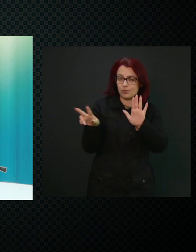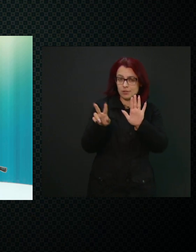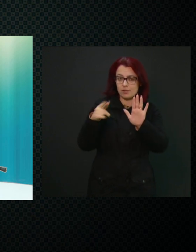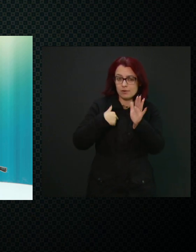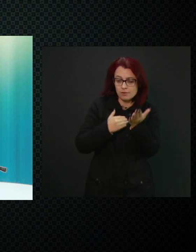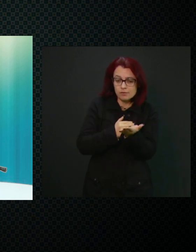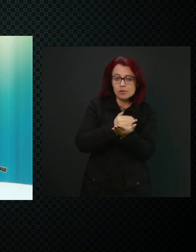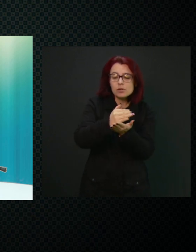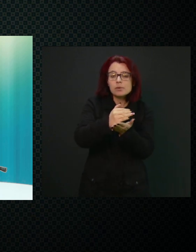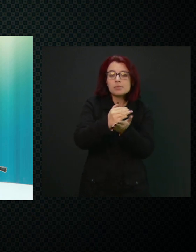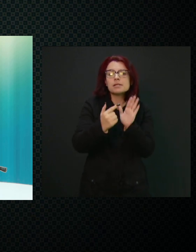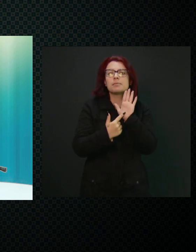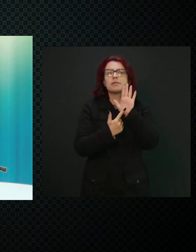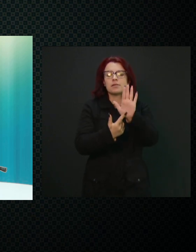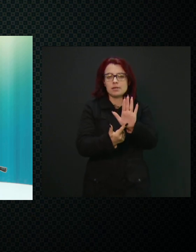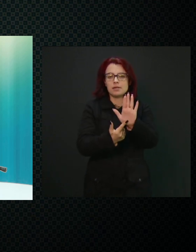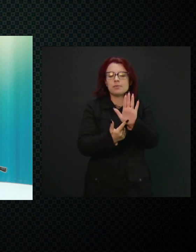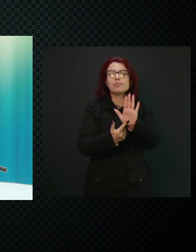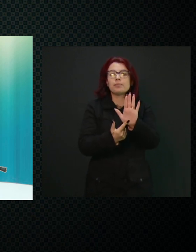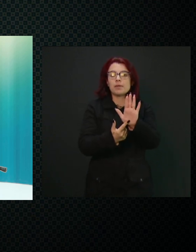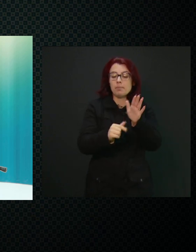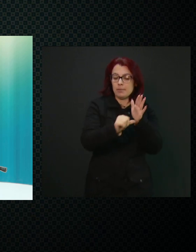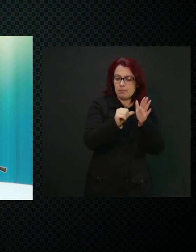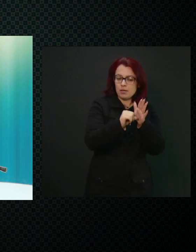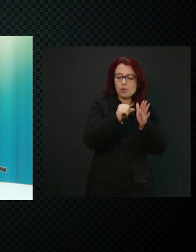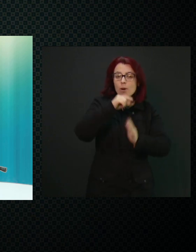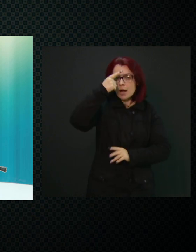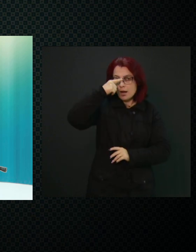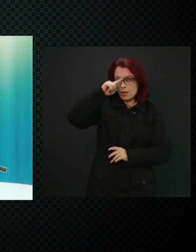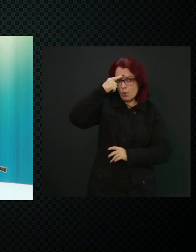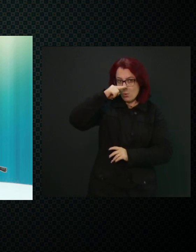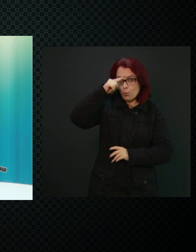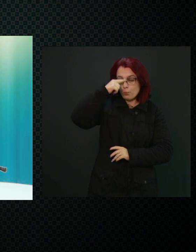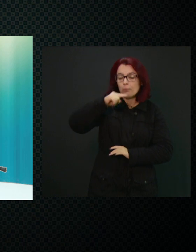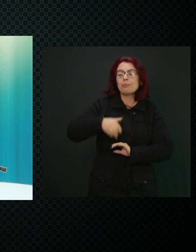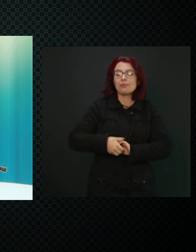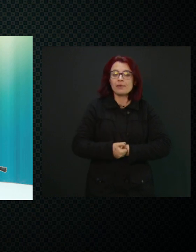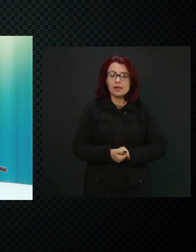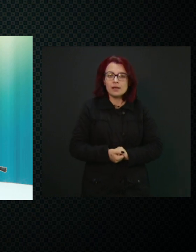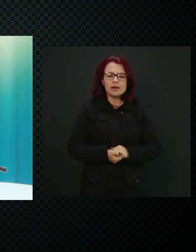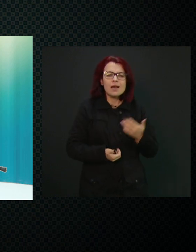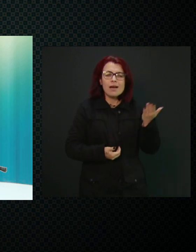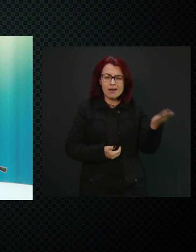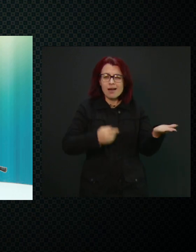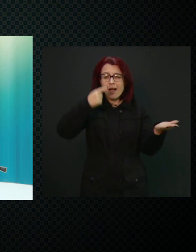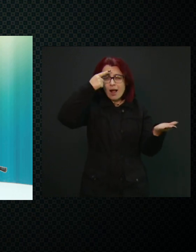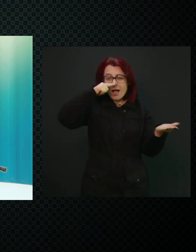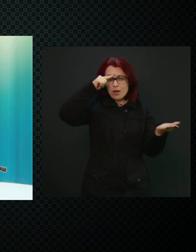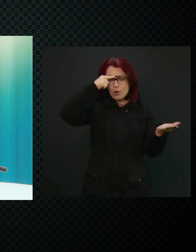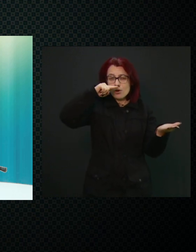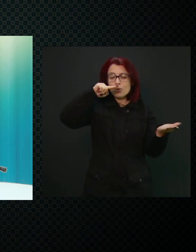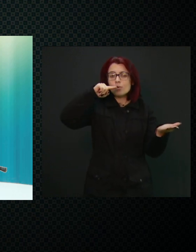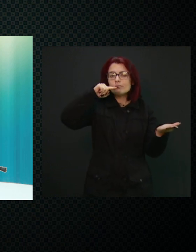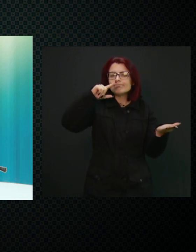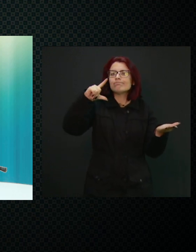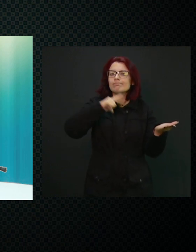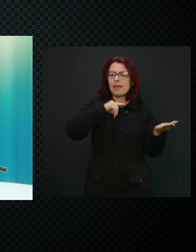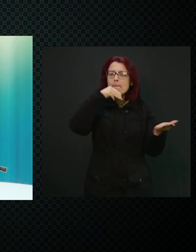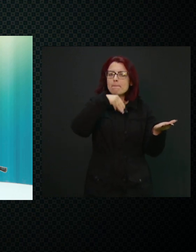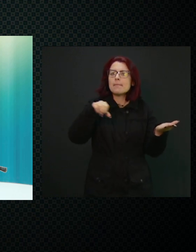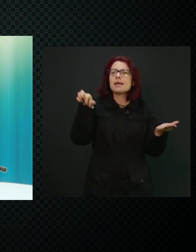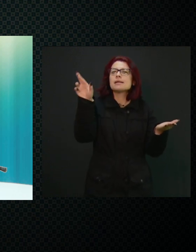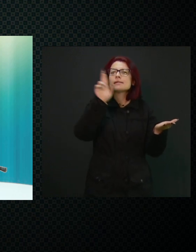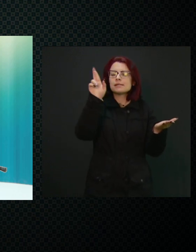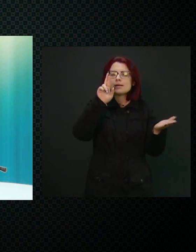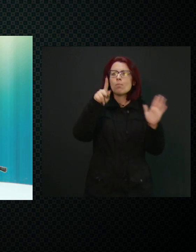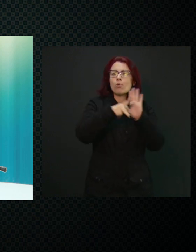apresentando a professora Carolina. Então, a professora Carolina, ela é mestre em